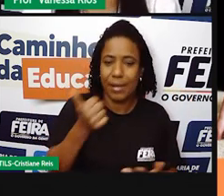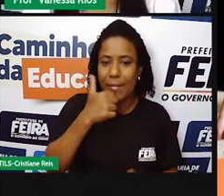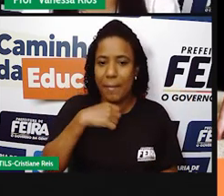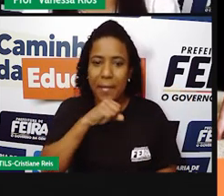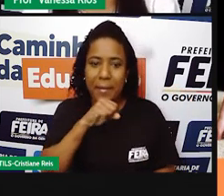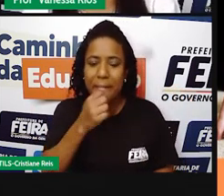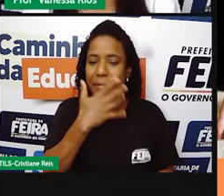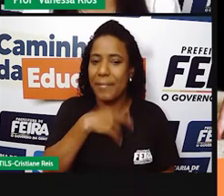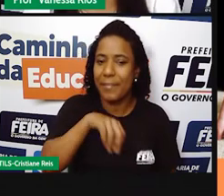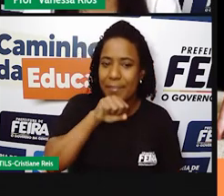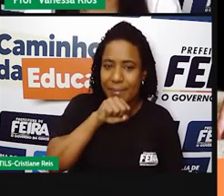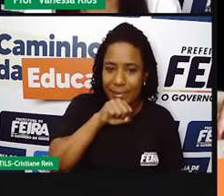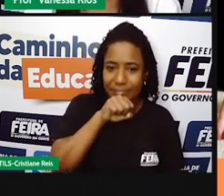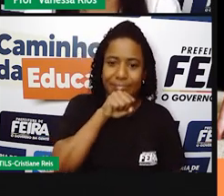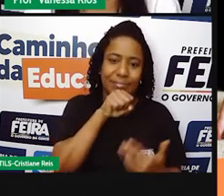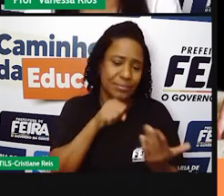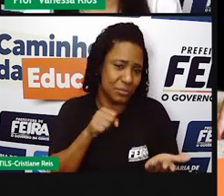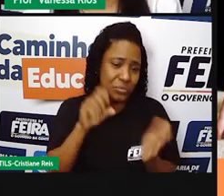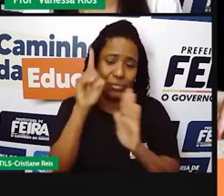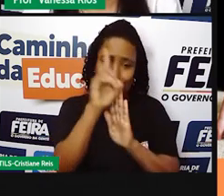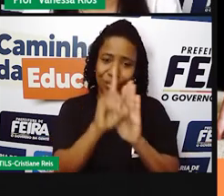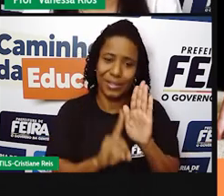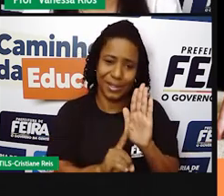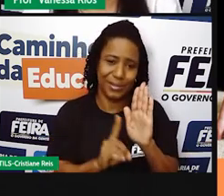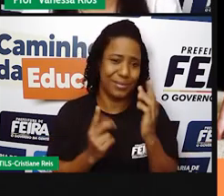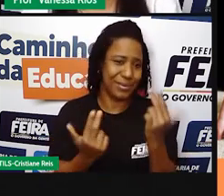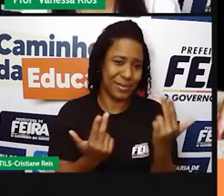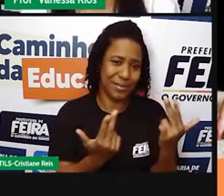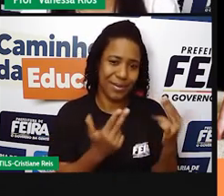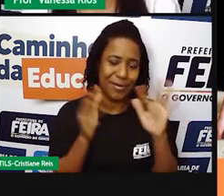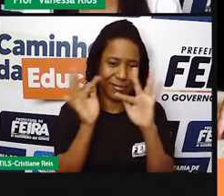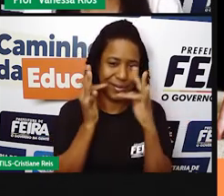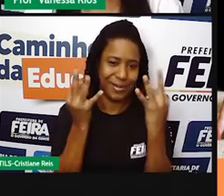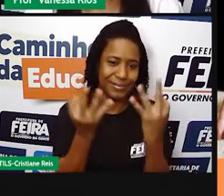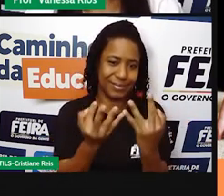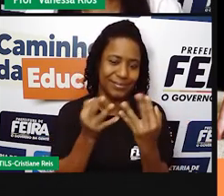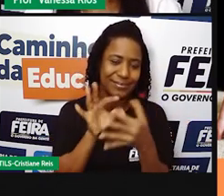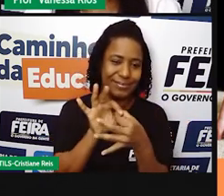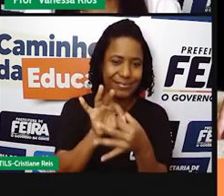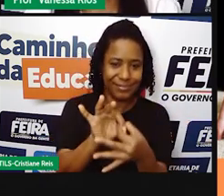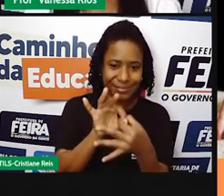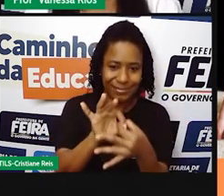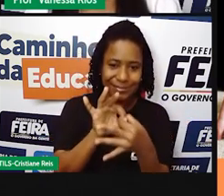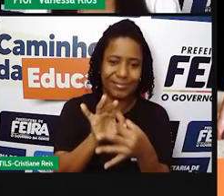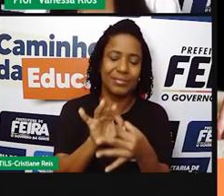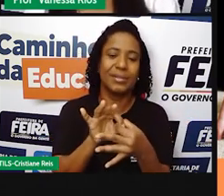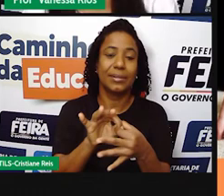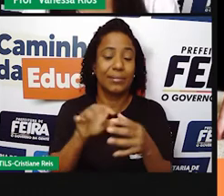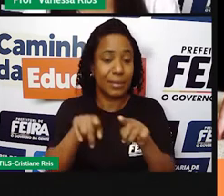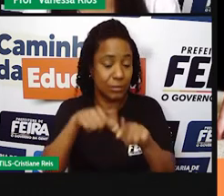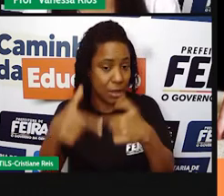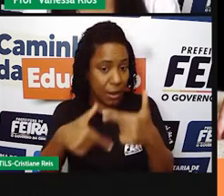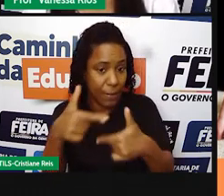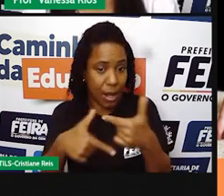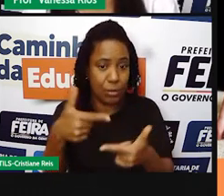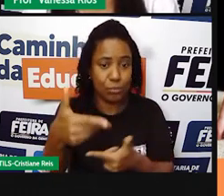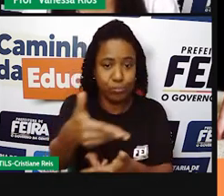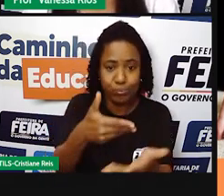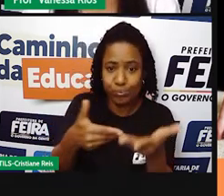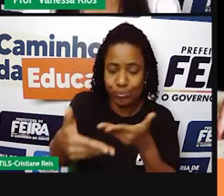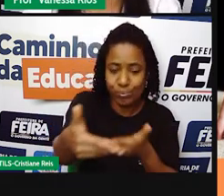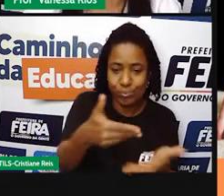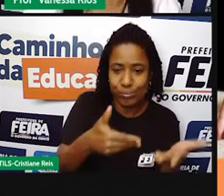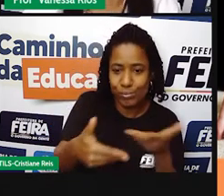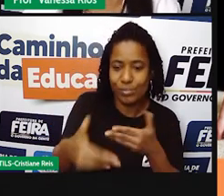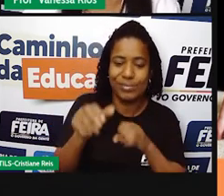mãe, eles têm também os mesmos direitos, e dividem ali as funções e as obrigações em relação à